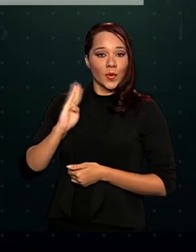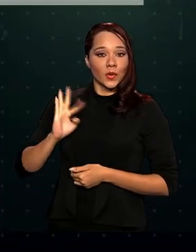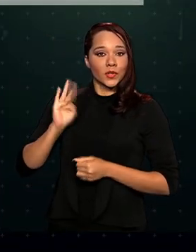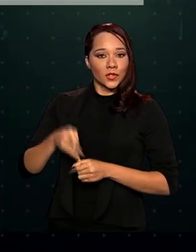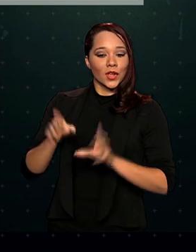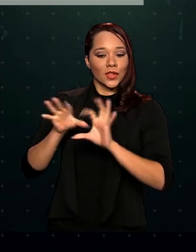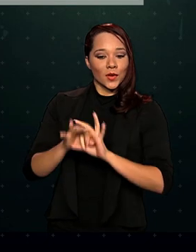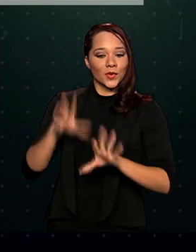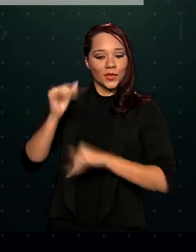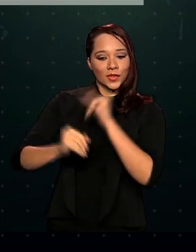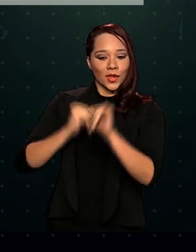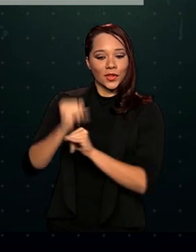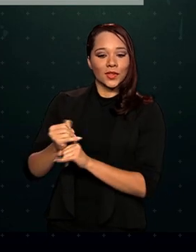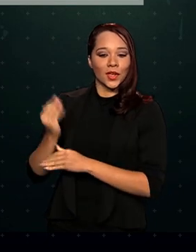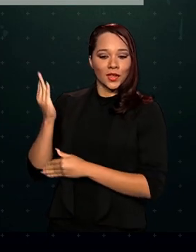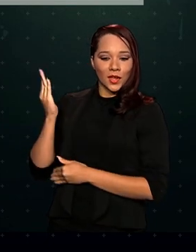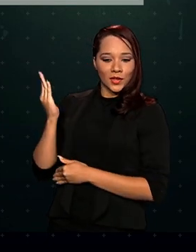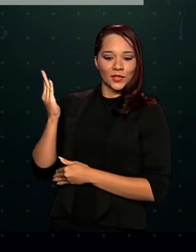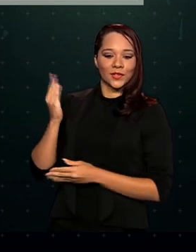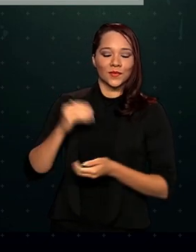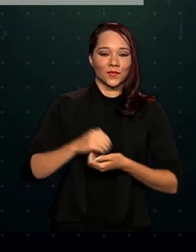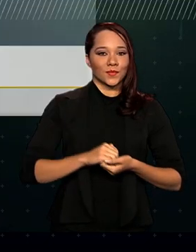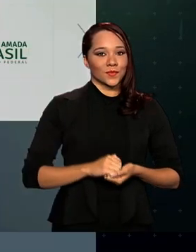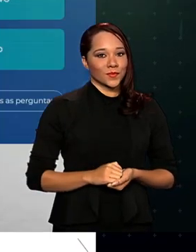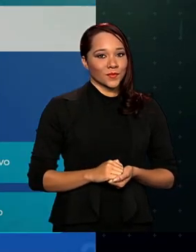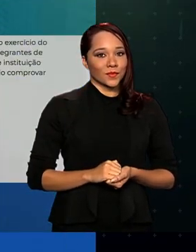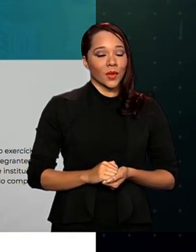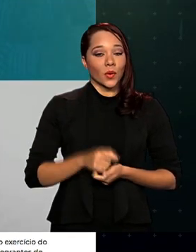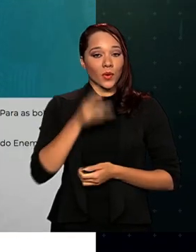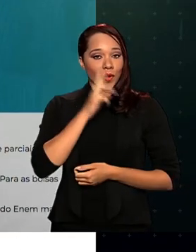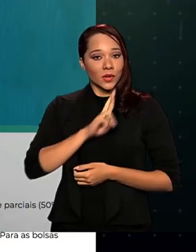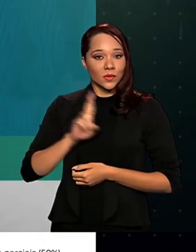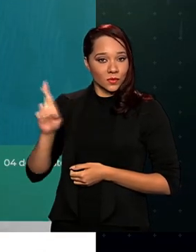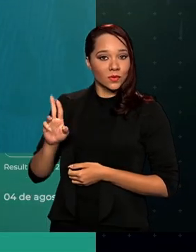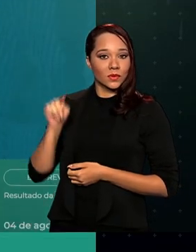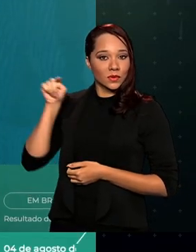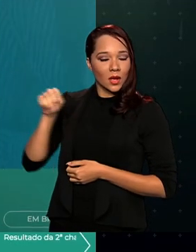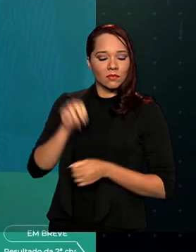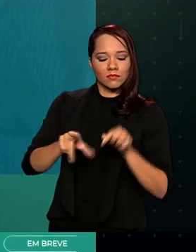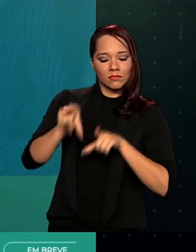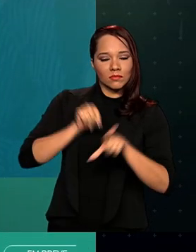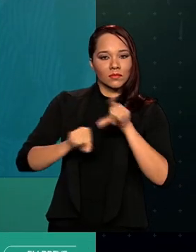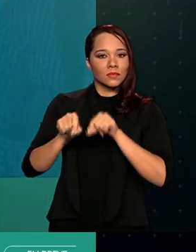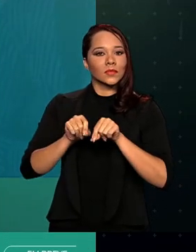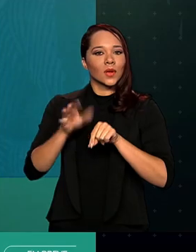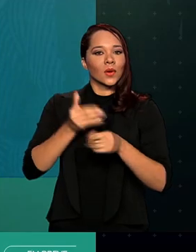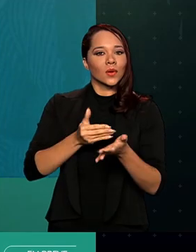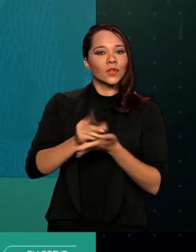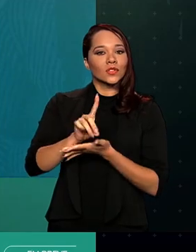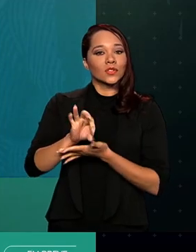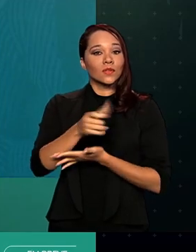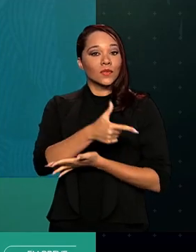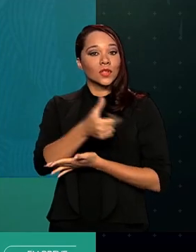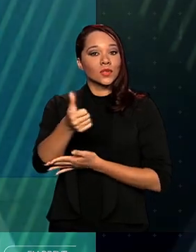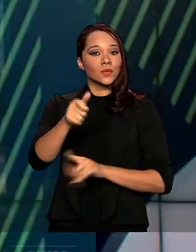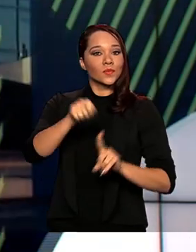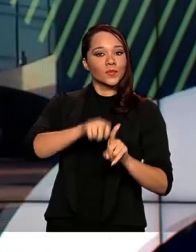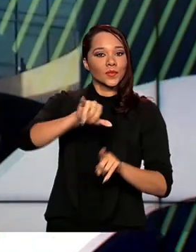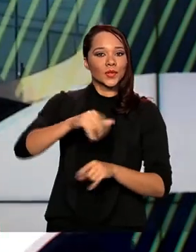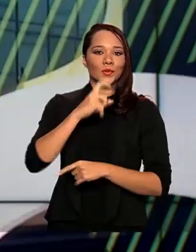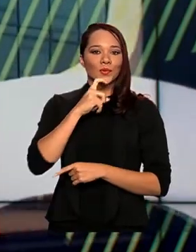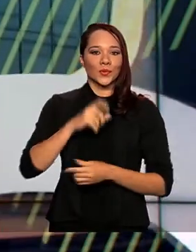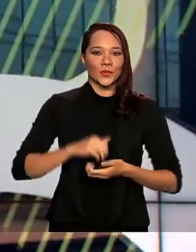disponível na internet no portal do ProUni. O resultado desta seleção sai em 21 de julho.